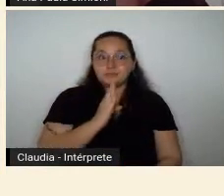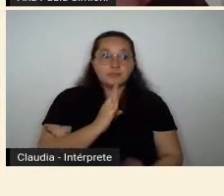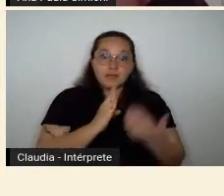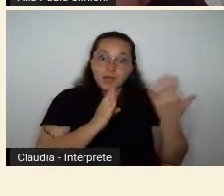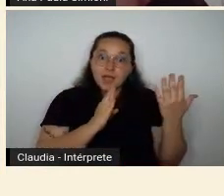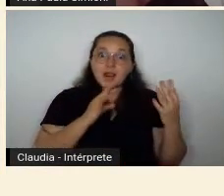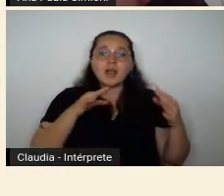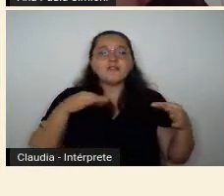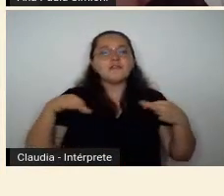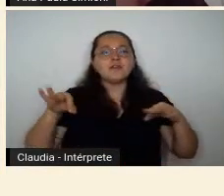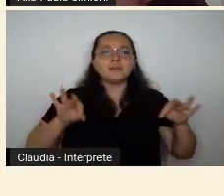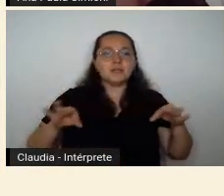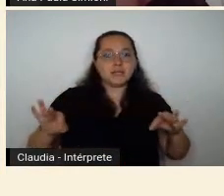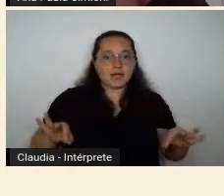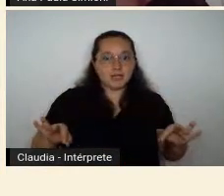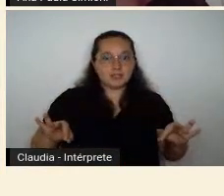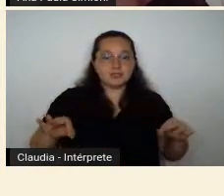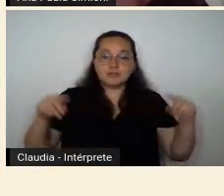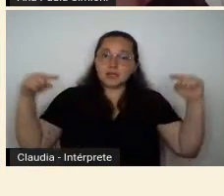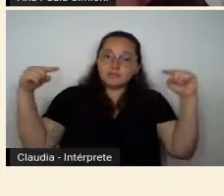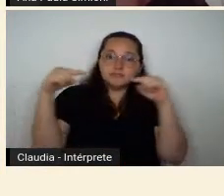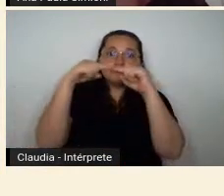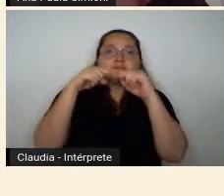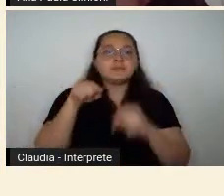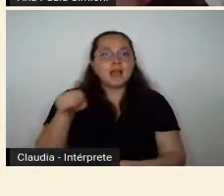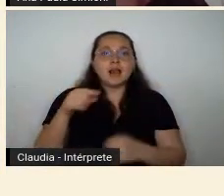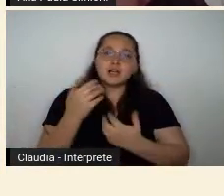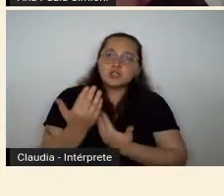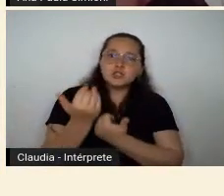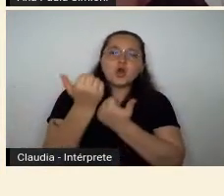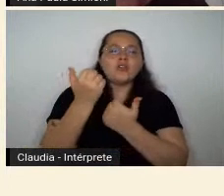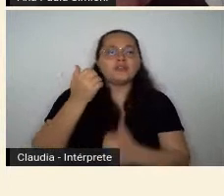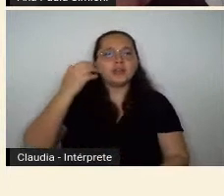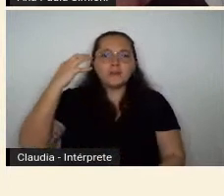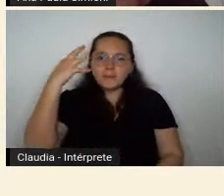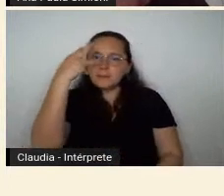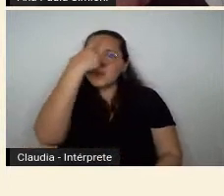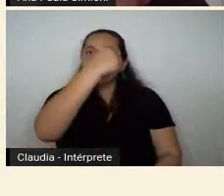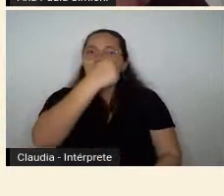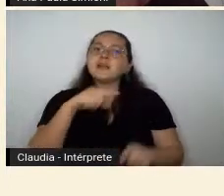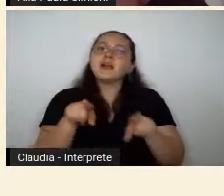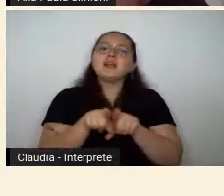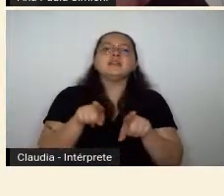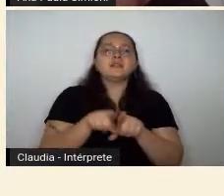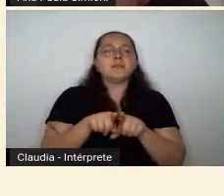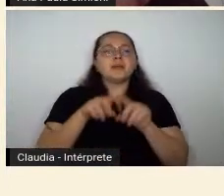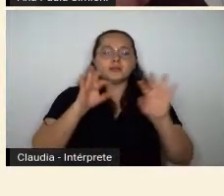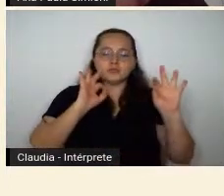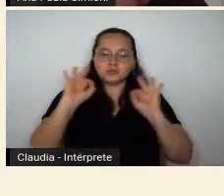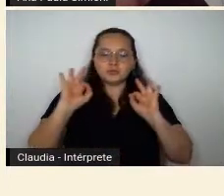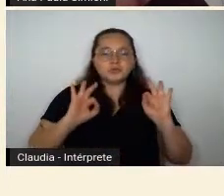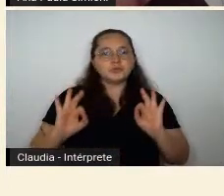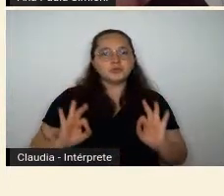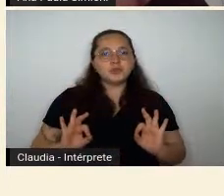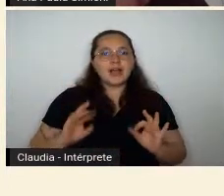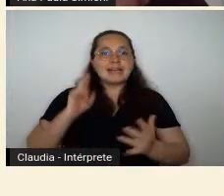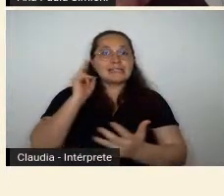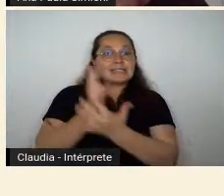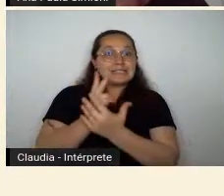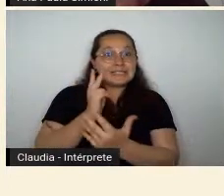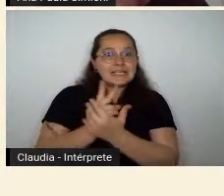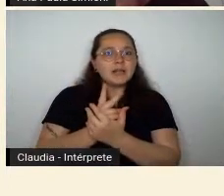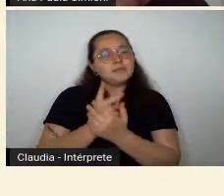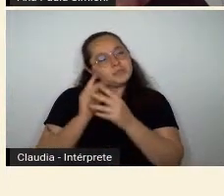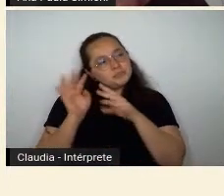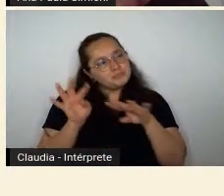especialmente atrelada às marcas de juventude, beleza e classe, sempre notada sua condição de elegância